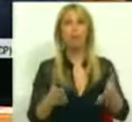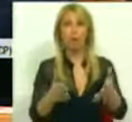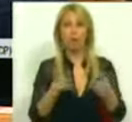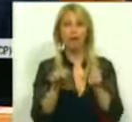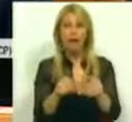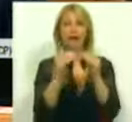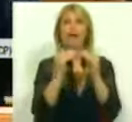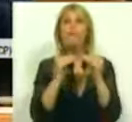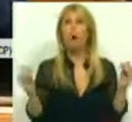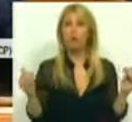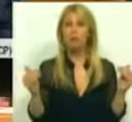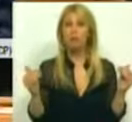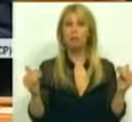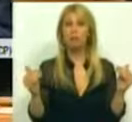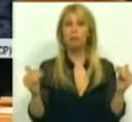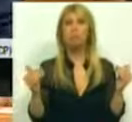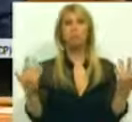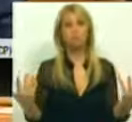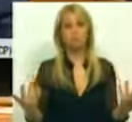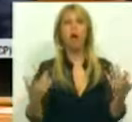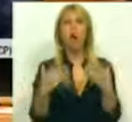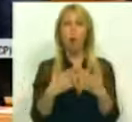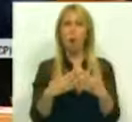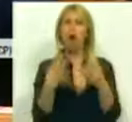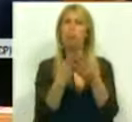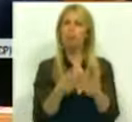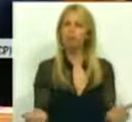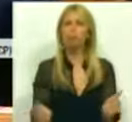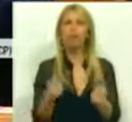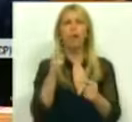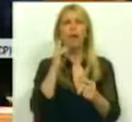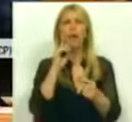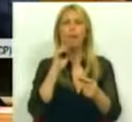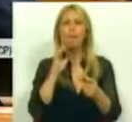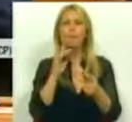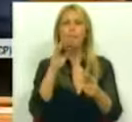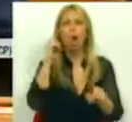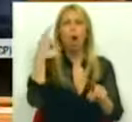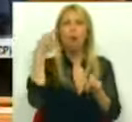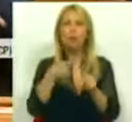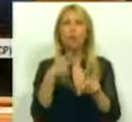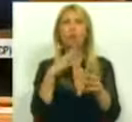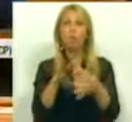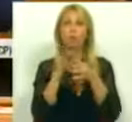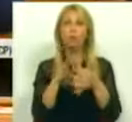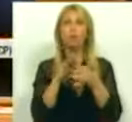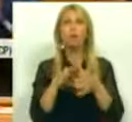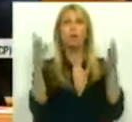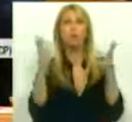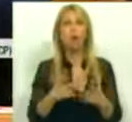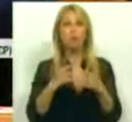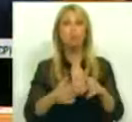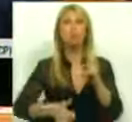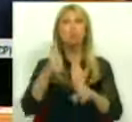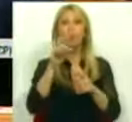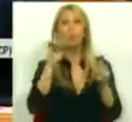fase, estamos a passar as metas para a consolidação orçamental, registrando a melhoria no controle da